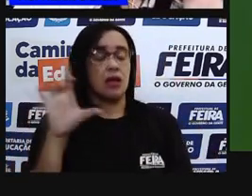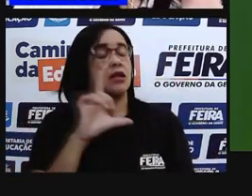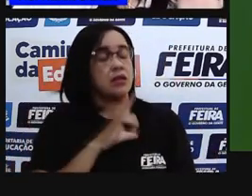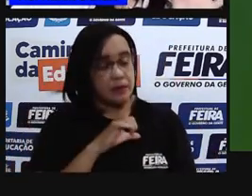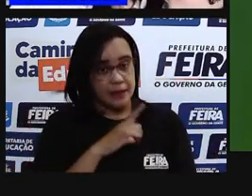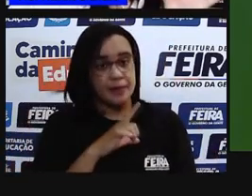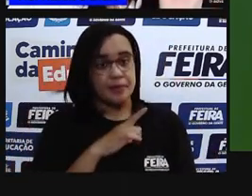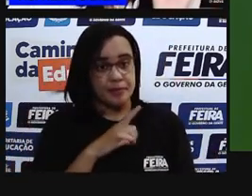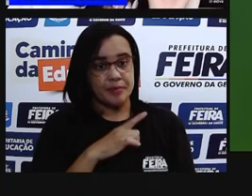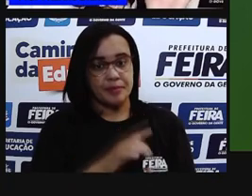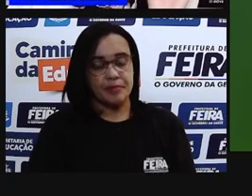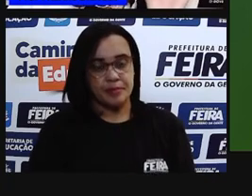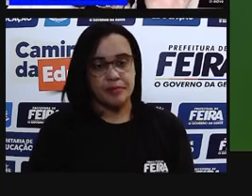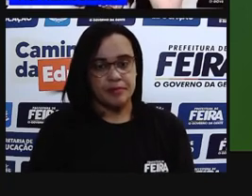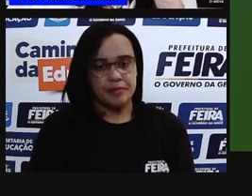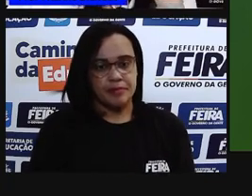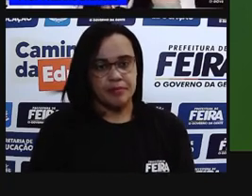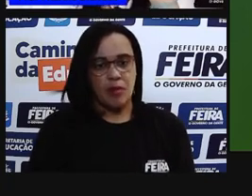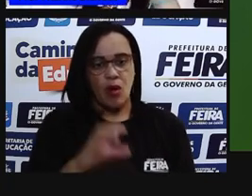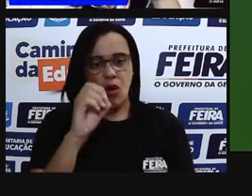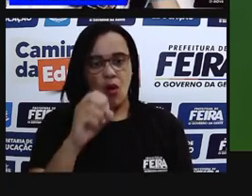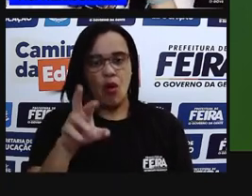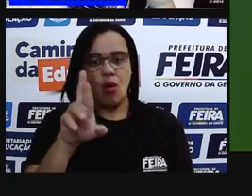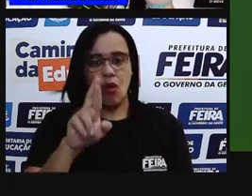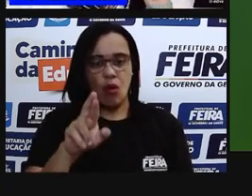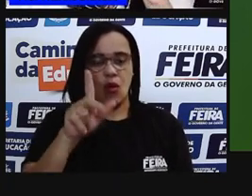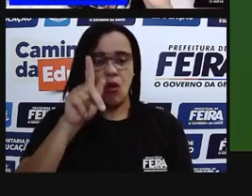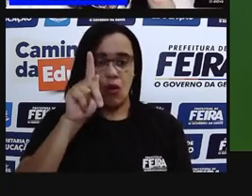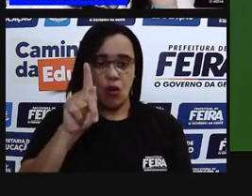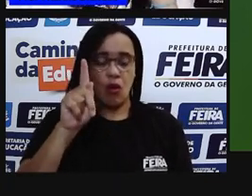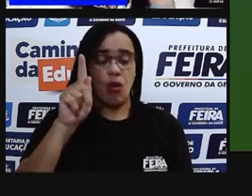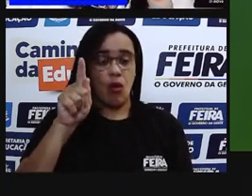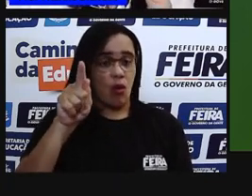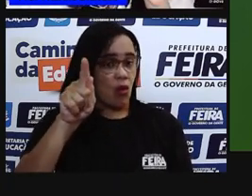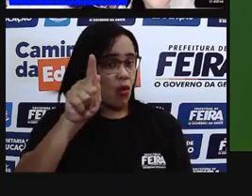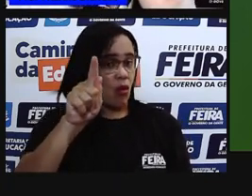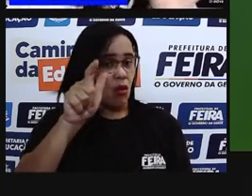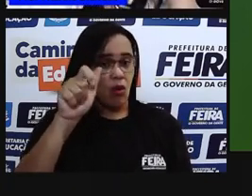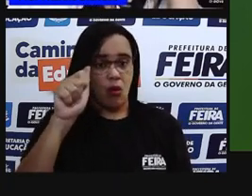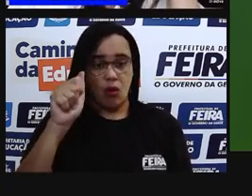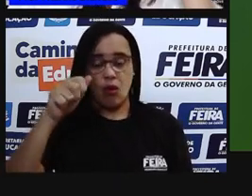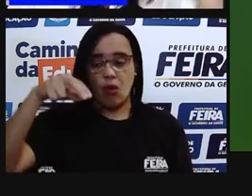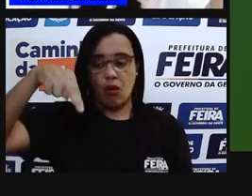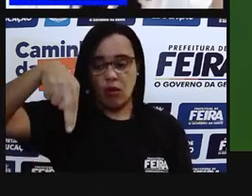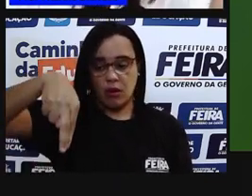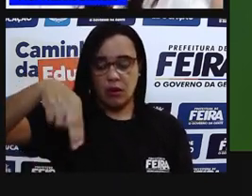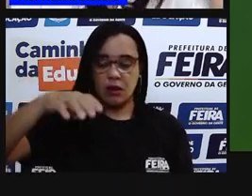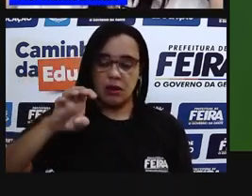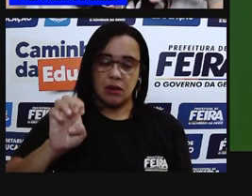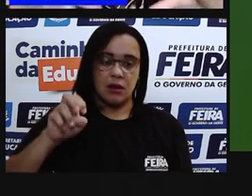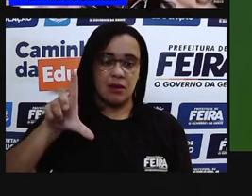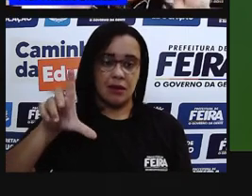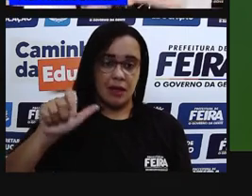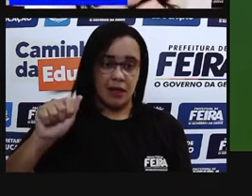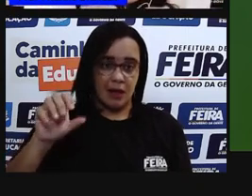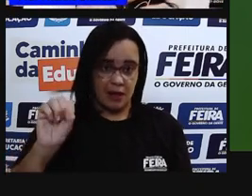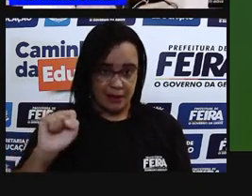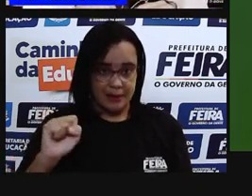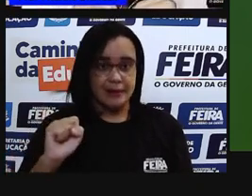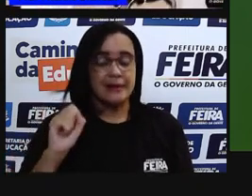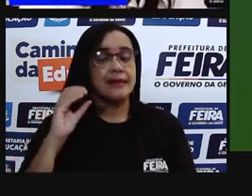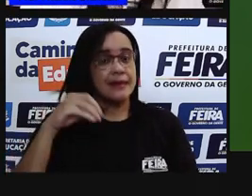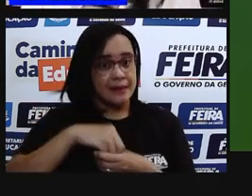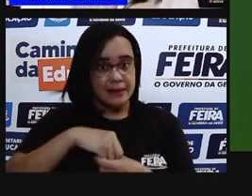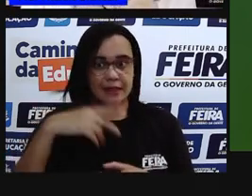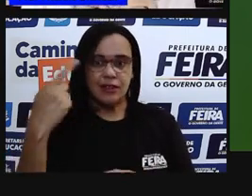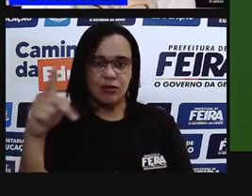Organelas vem da palavra órgãos. Então, órgãos minúsculos, pequenininhos, que vão caber dentro dessa célula.